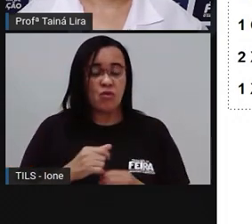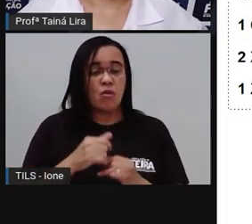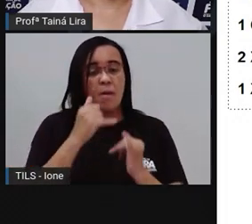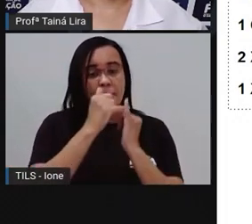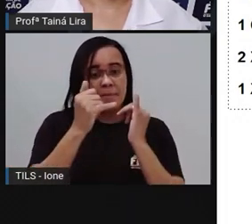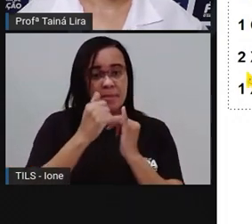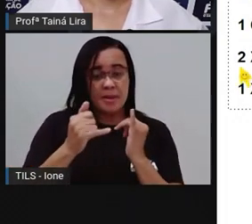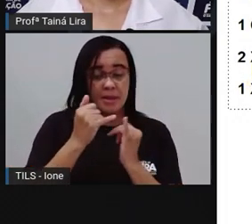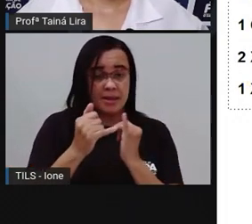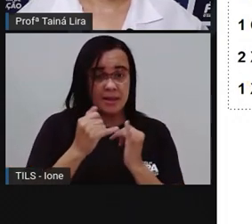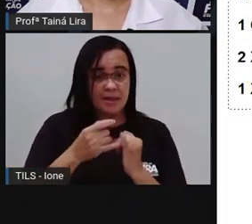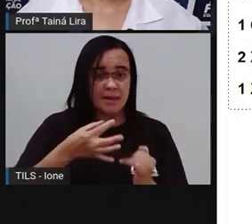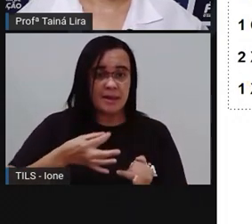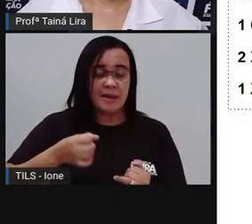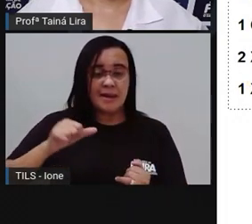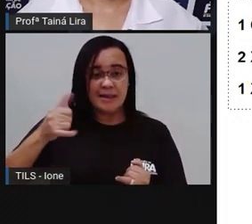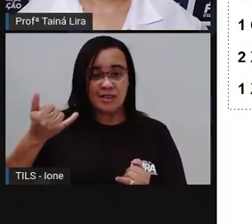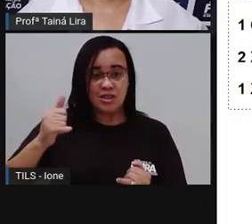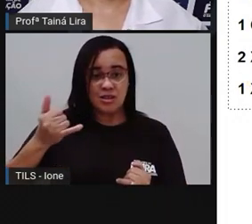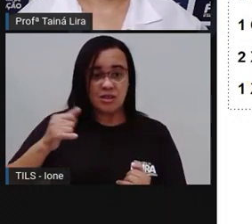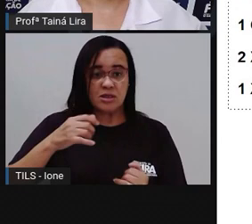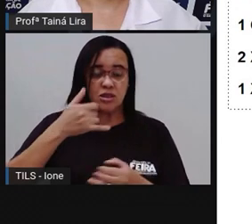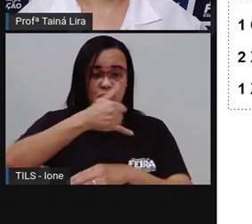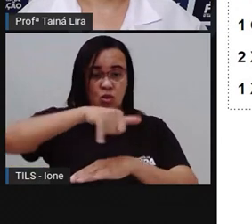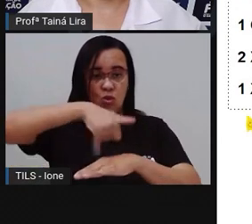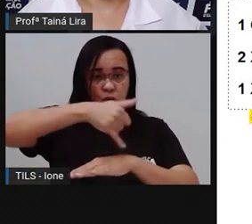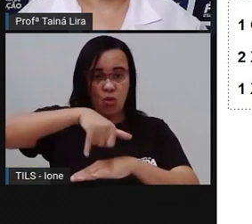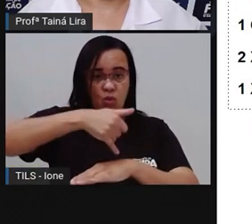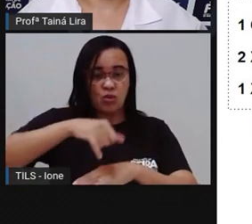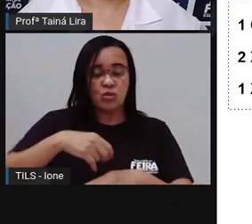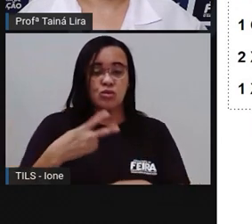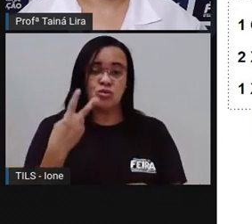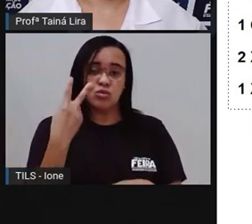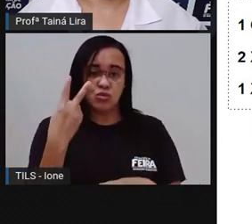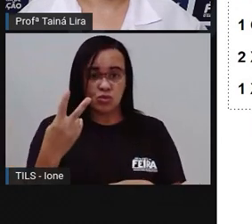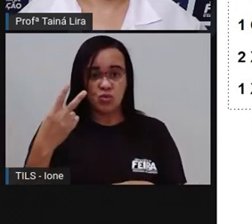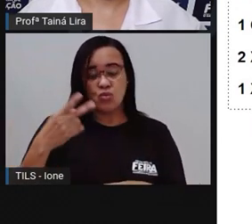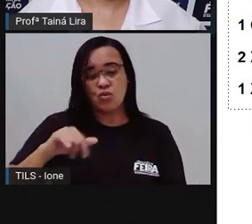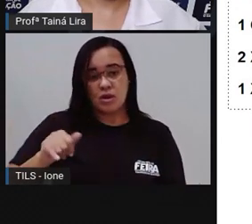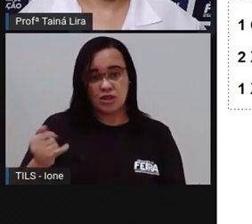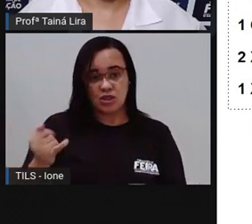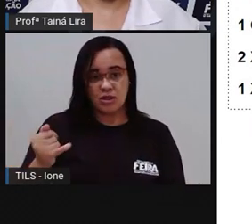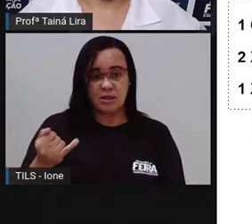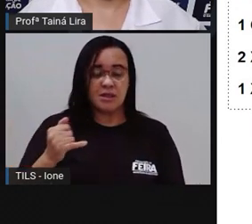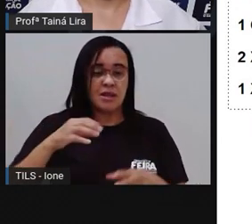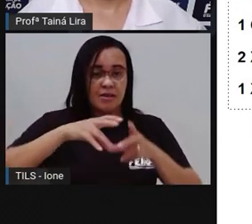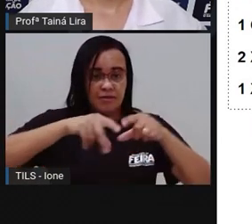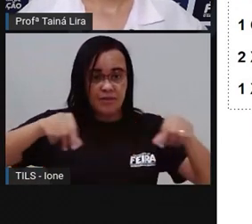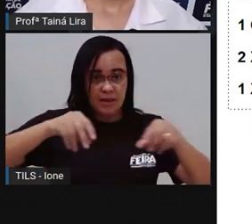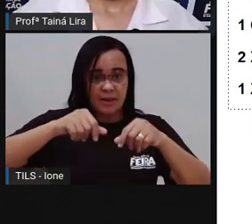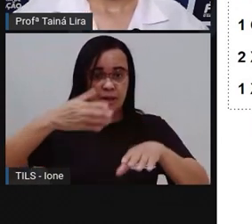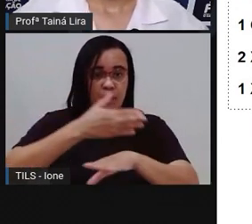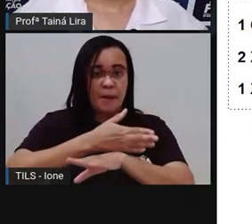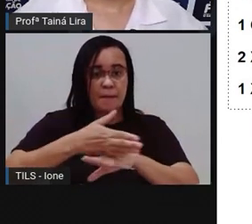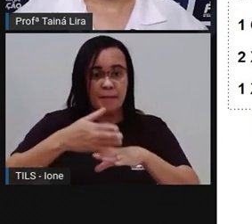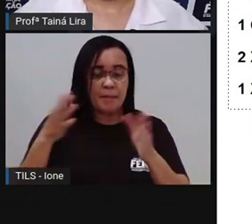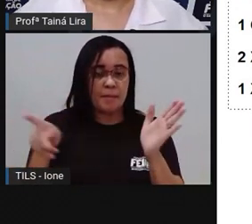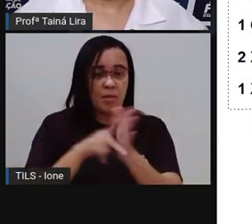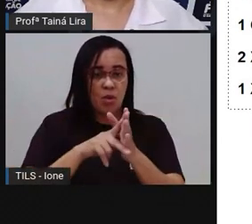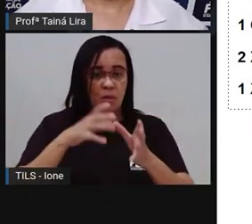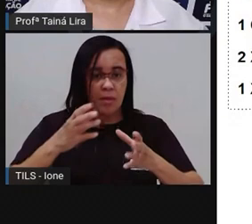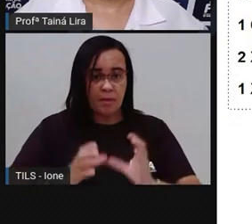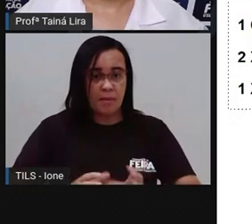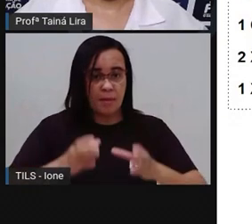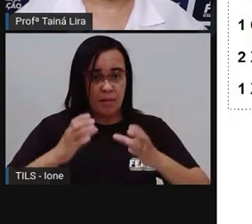fermento em pó. Duas xícaras de farinha de trigo. E uma xícara de açúcar. E olha